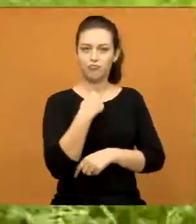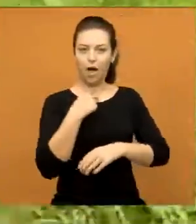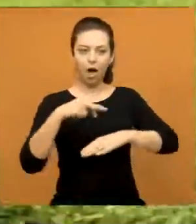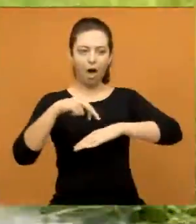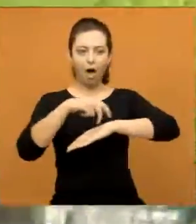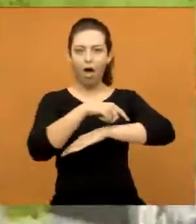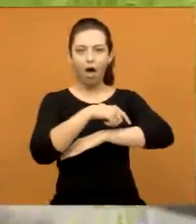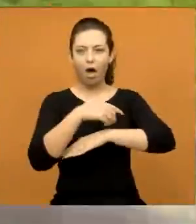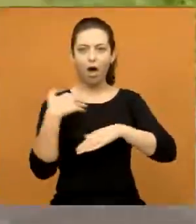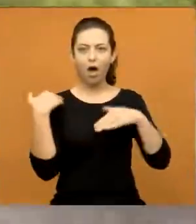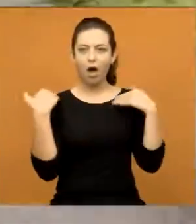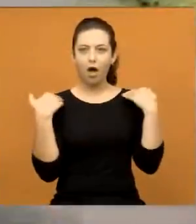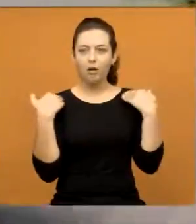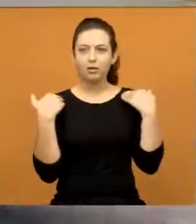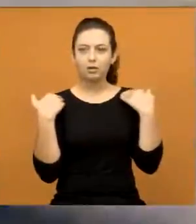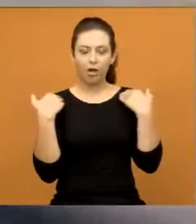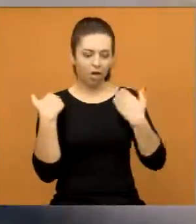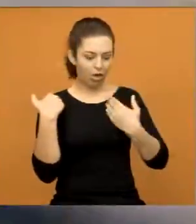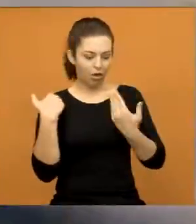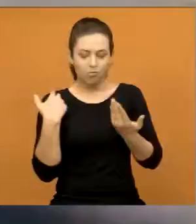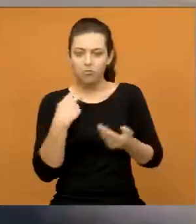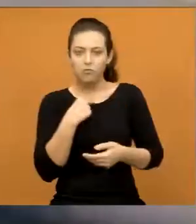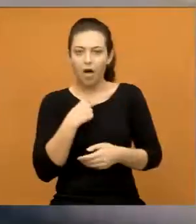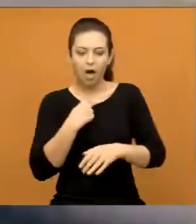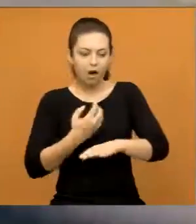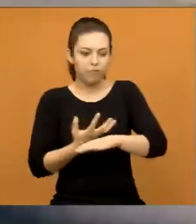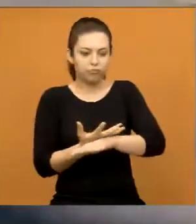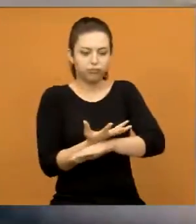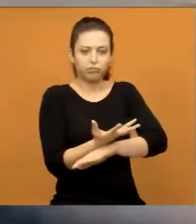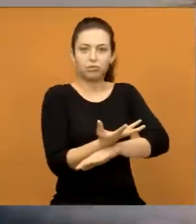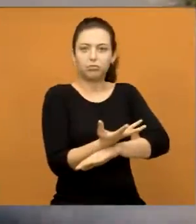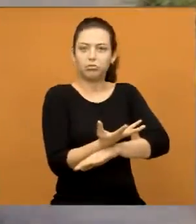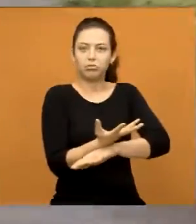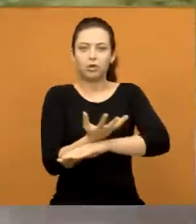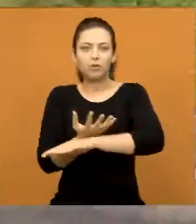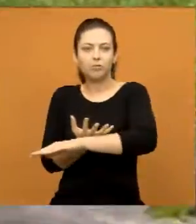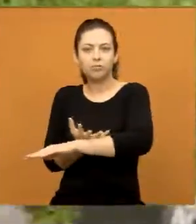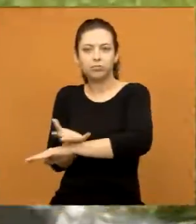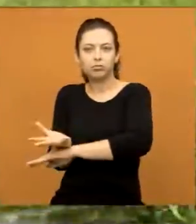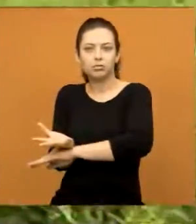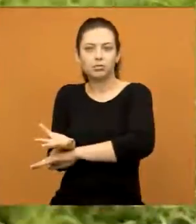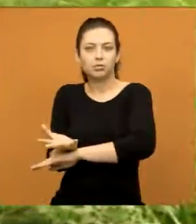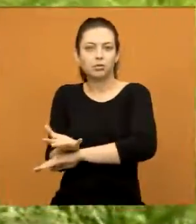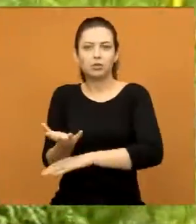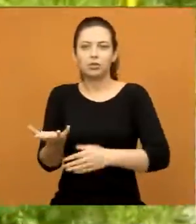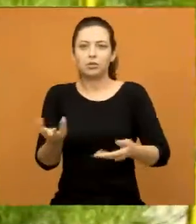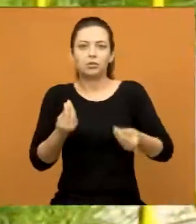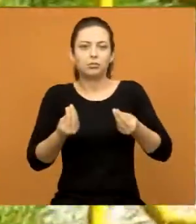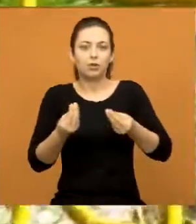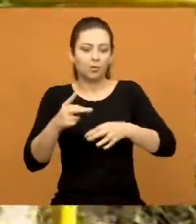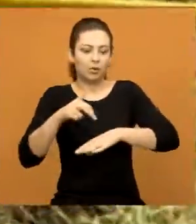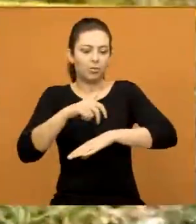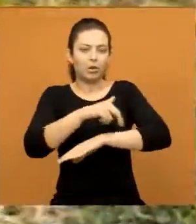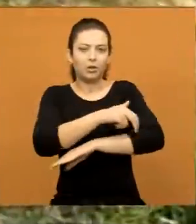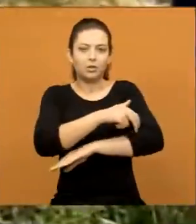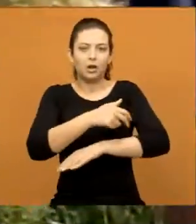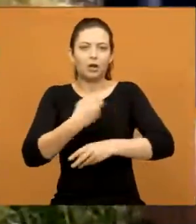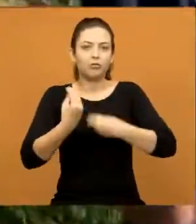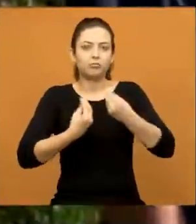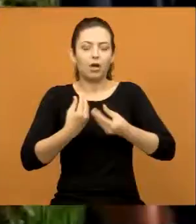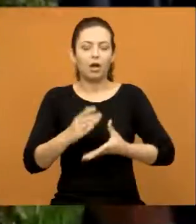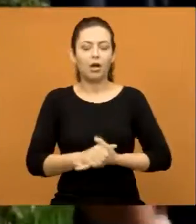passeio. mato tomou conta nas quatro laterais. Está tudo tomado conta. Então não tem mais, eles passeiam pela rua.